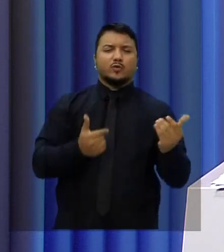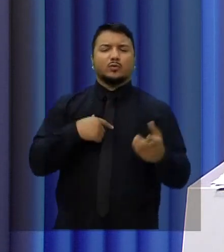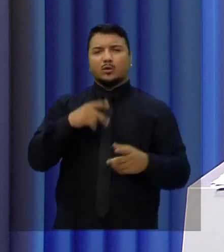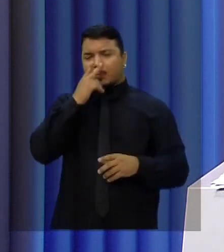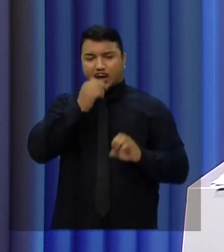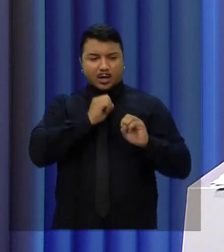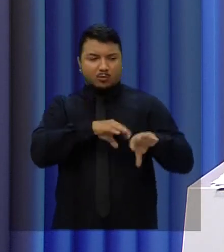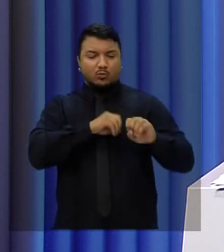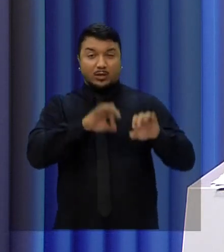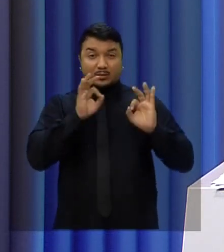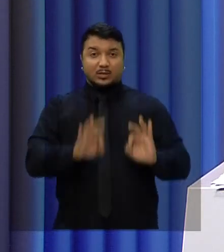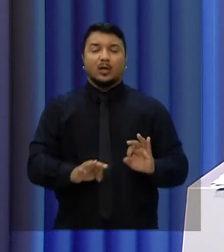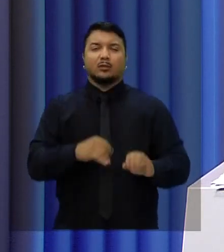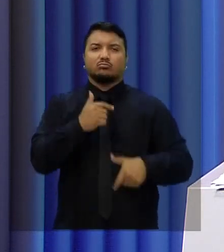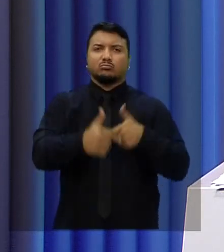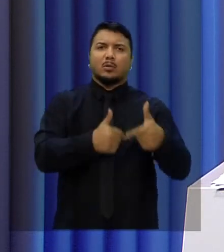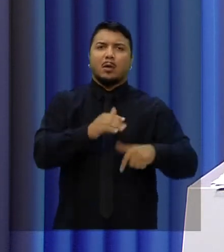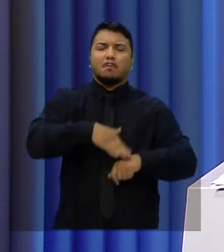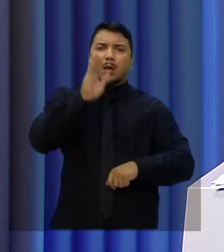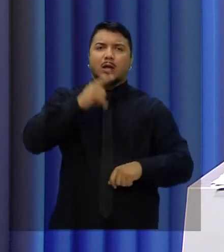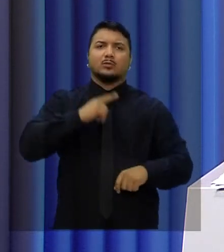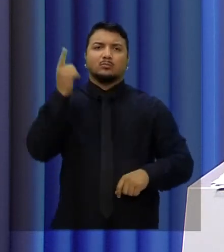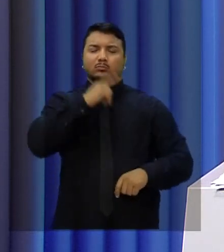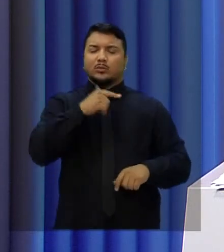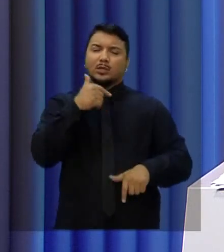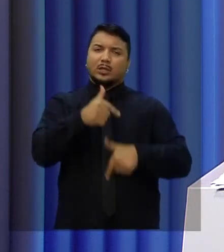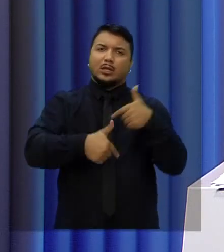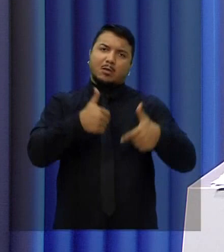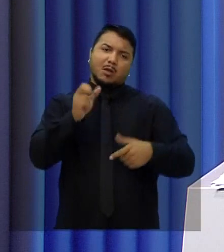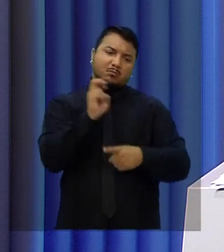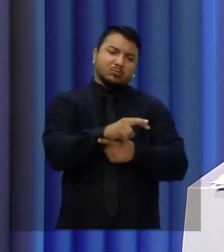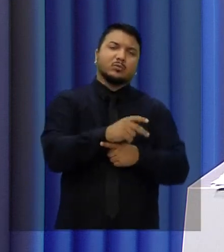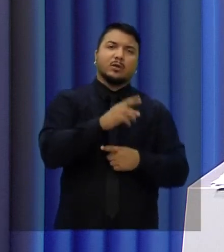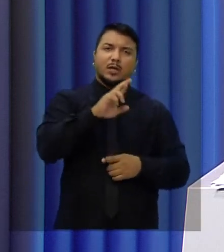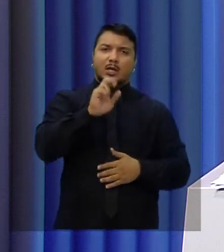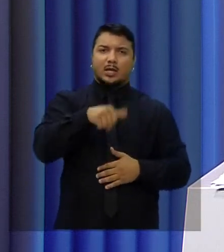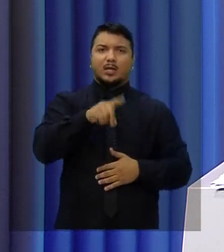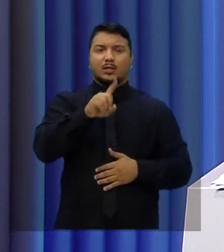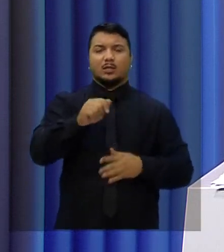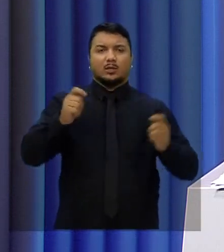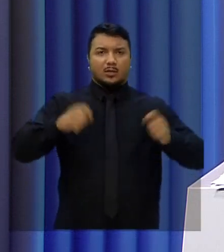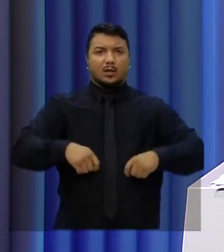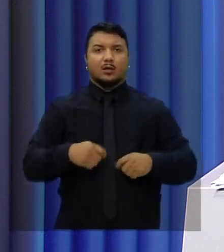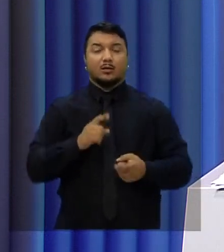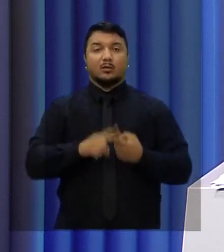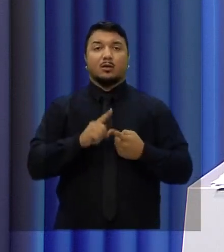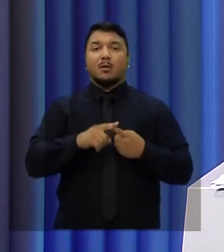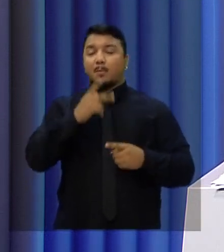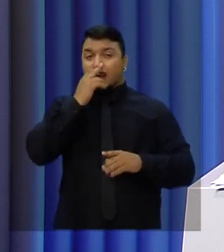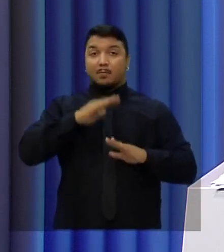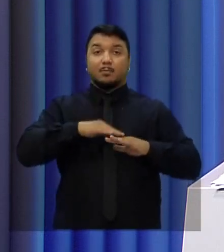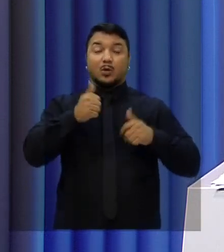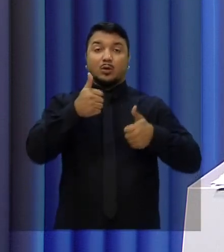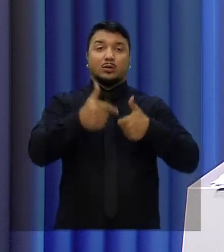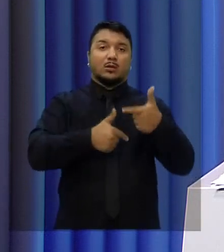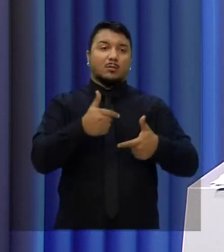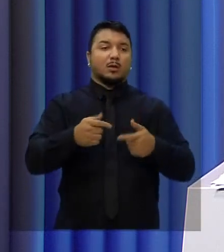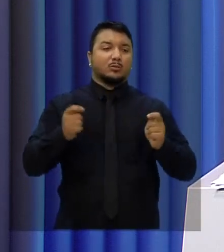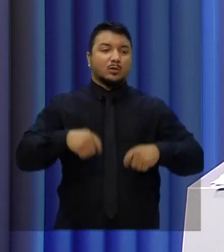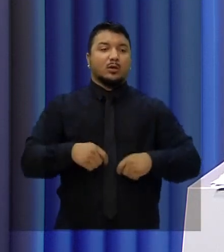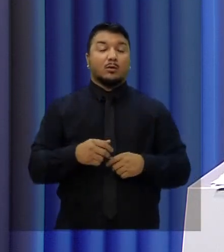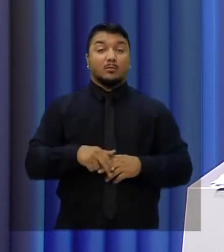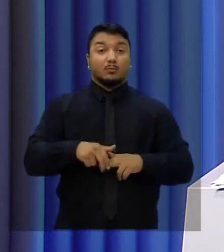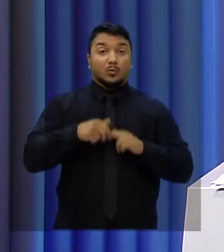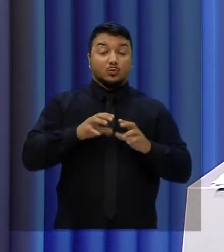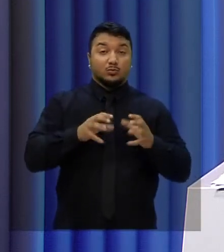capacitar para o trabalho e gerar emprego, oportunidade de renda para a nossa juventude, é o melhor caminho da prevenção. De um lado,